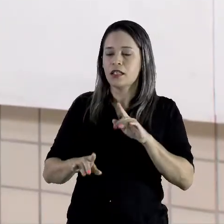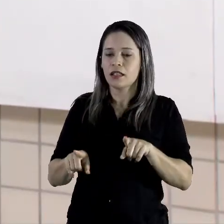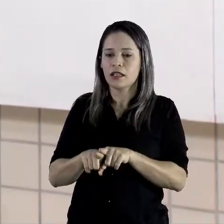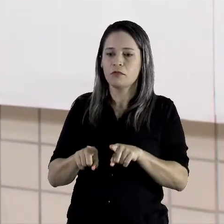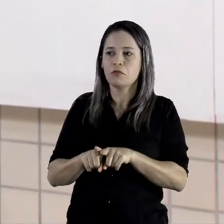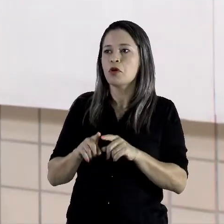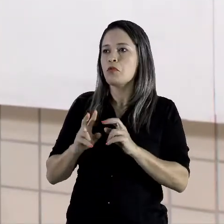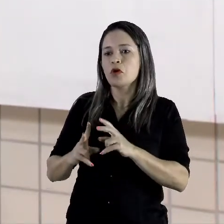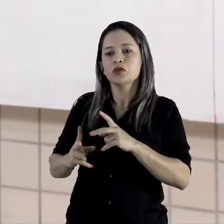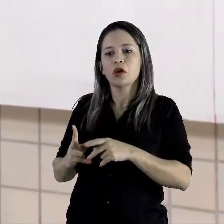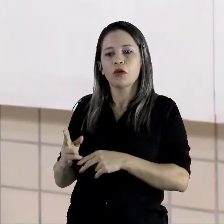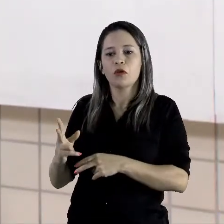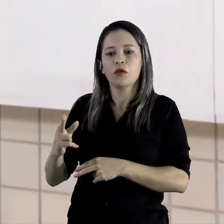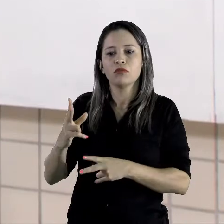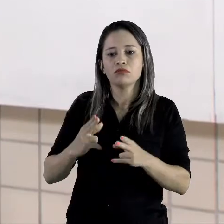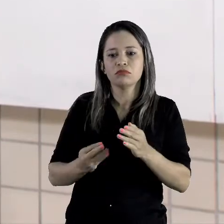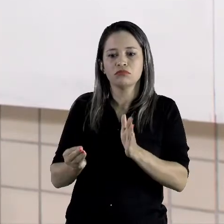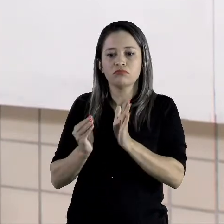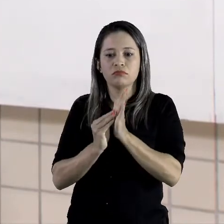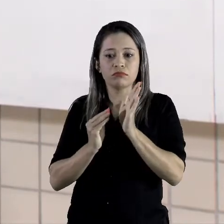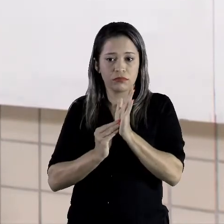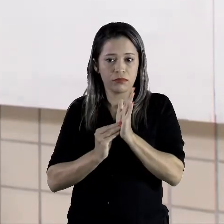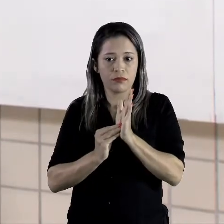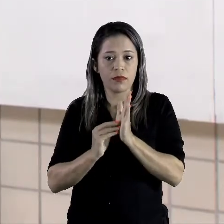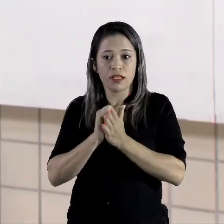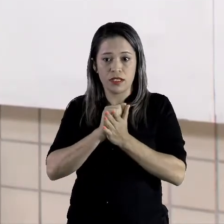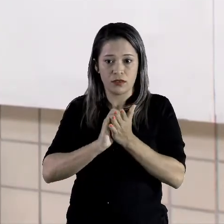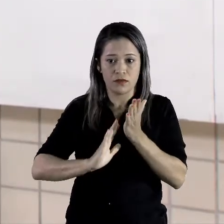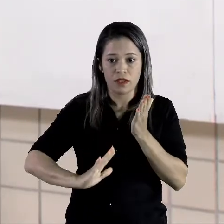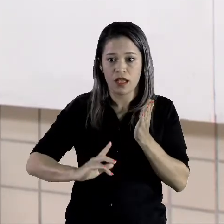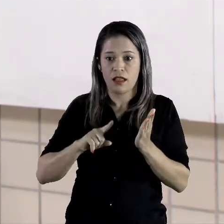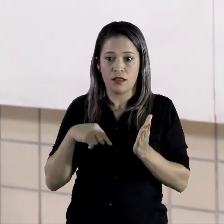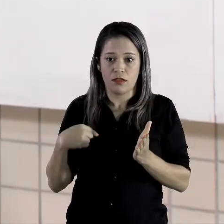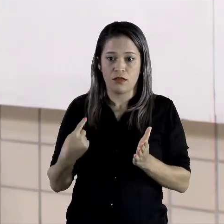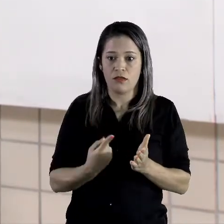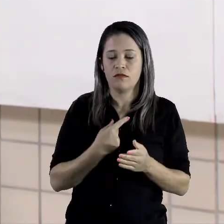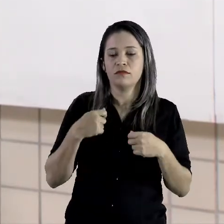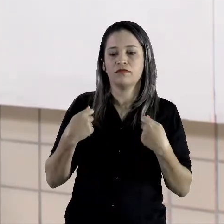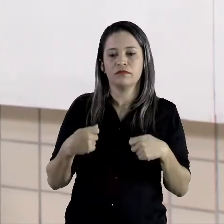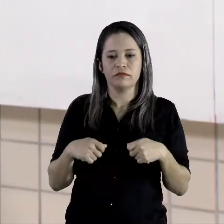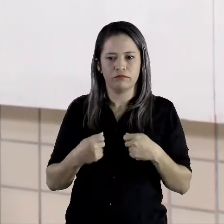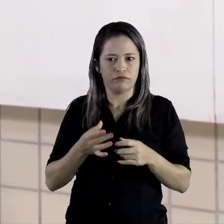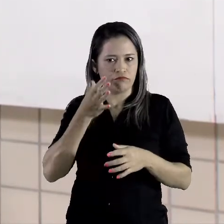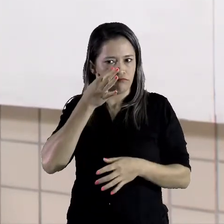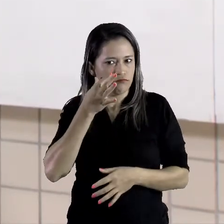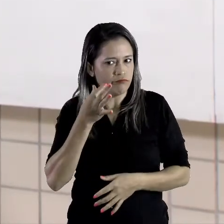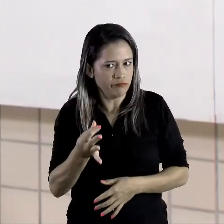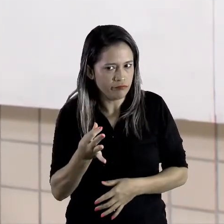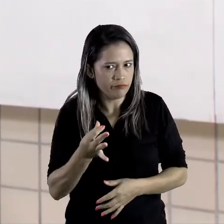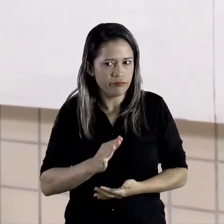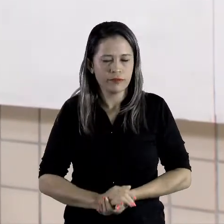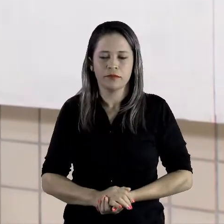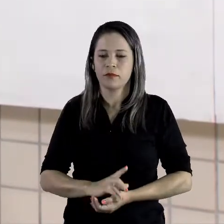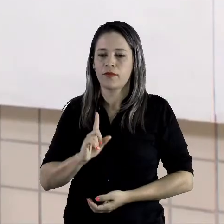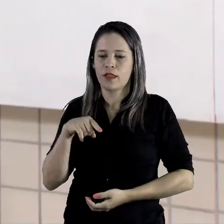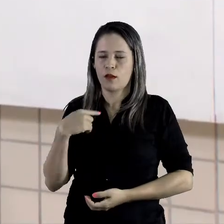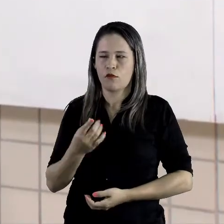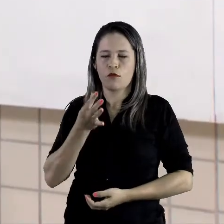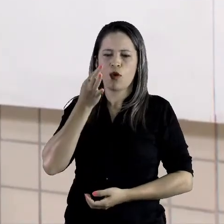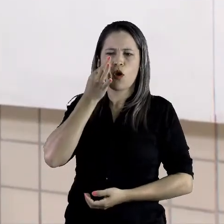recorte. Para esse trabalho vão precisar de muita atenção. Vamos